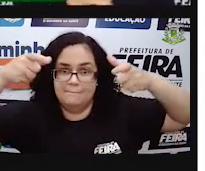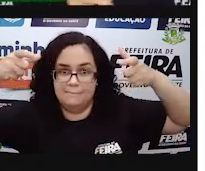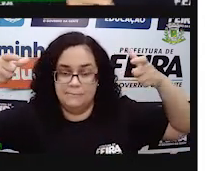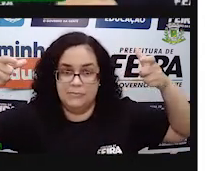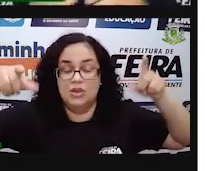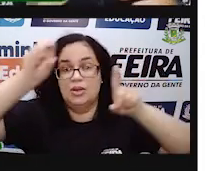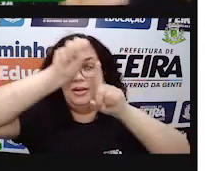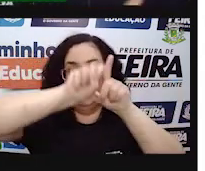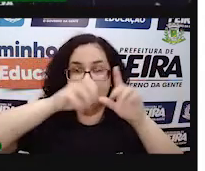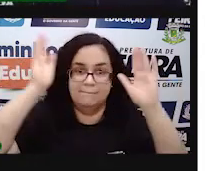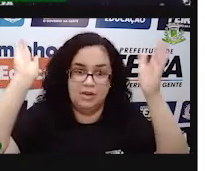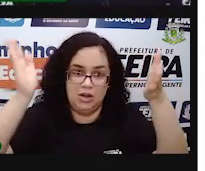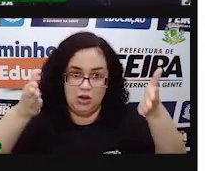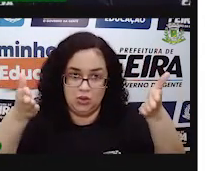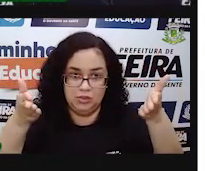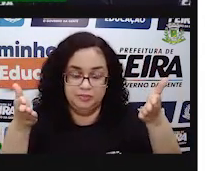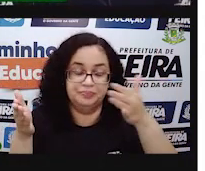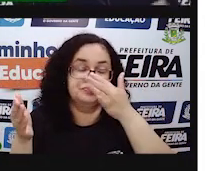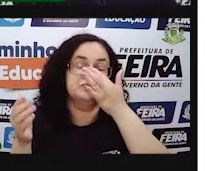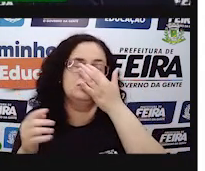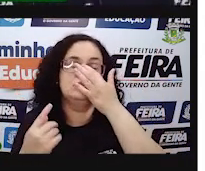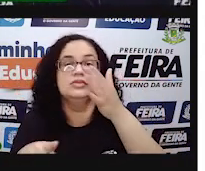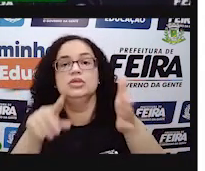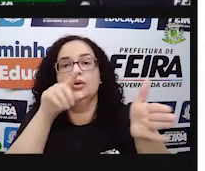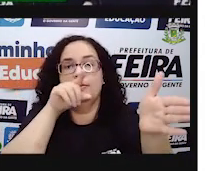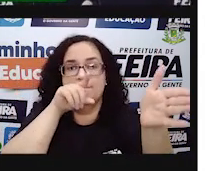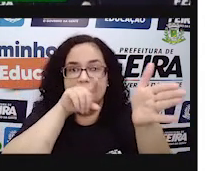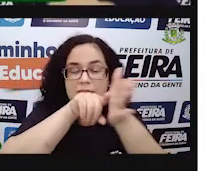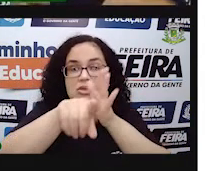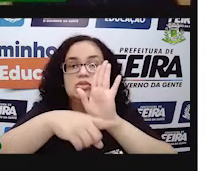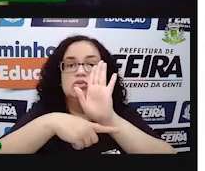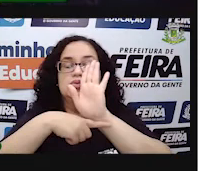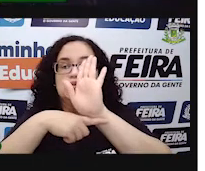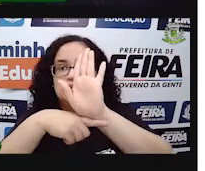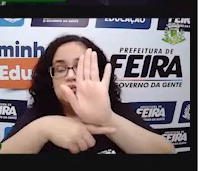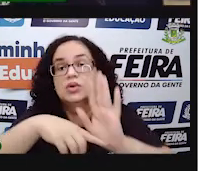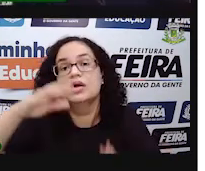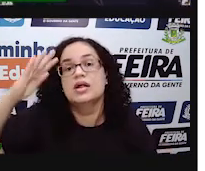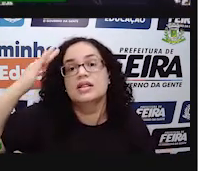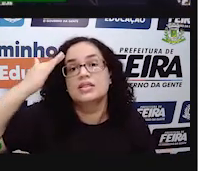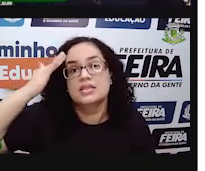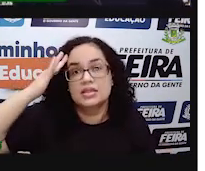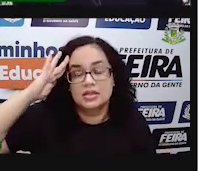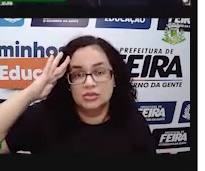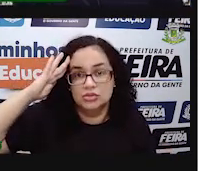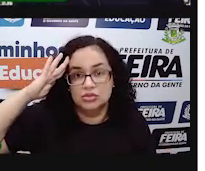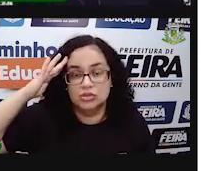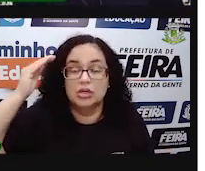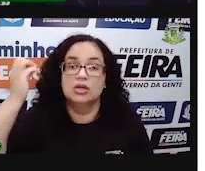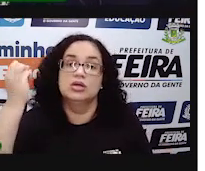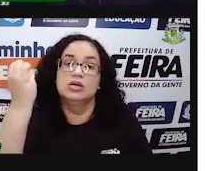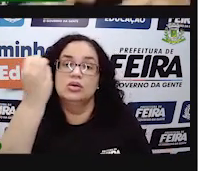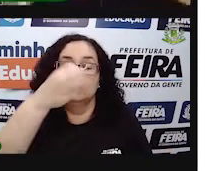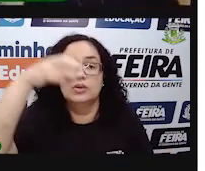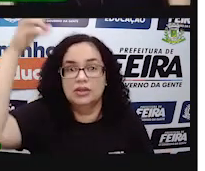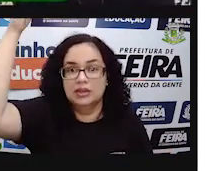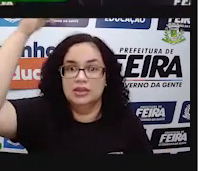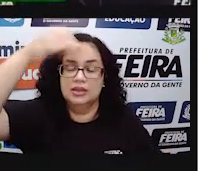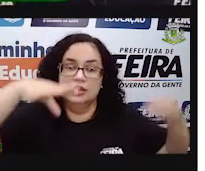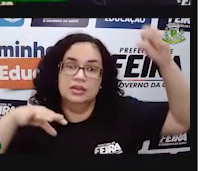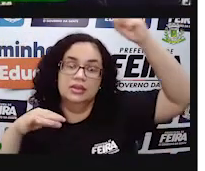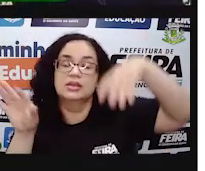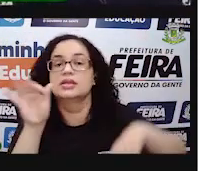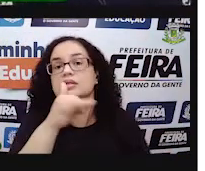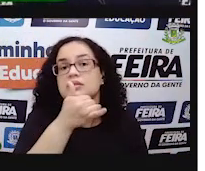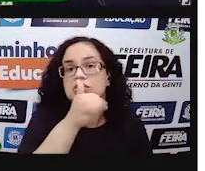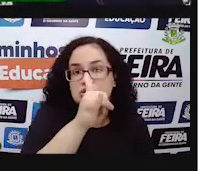não aumente em relação a esse mês que eu estou, tá? Então, essas perguntas nos ajudam a entender o